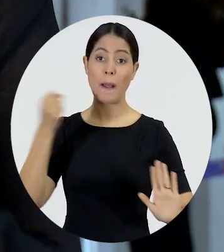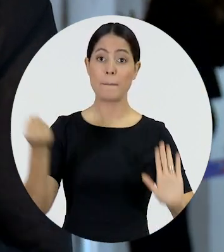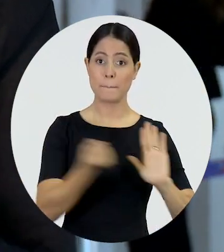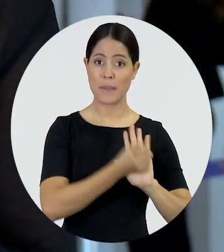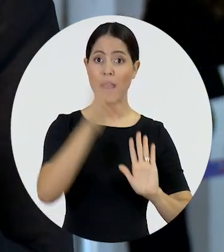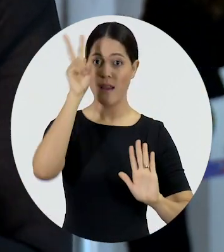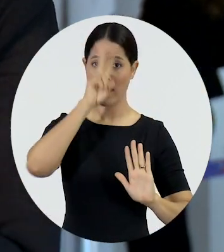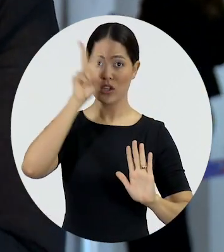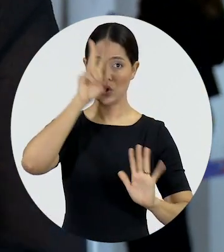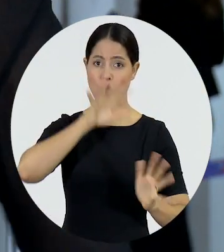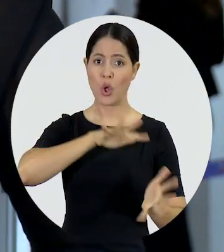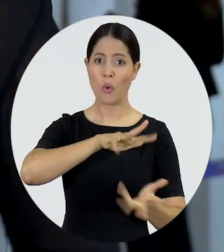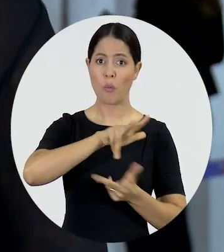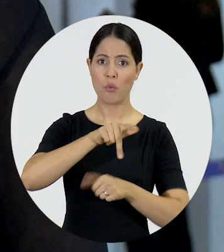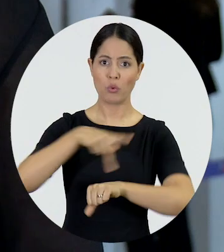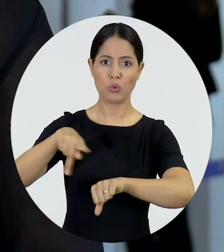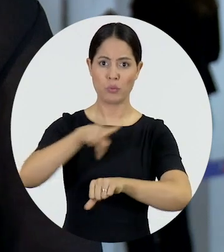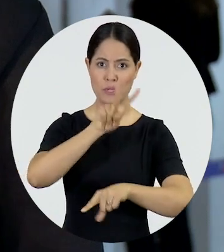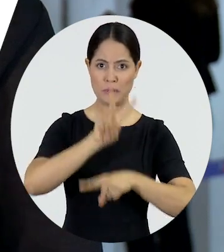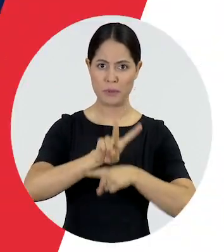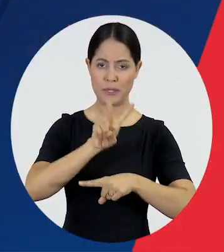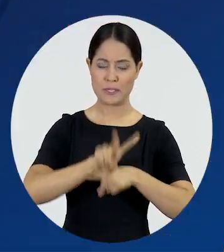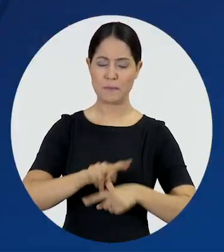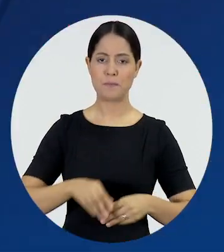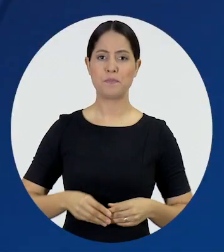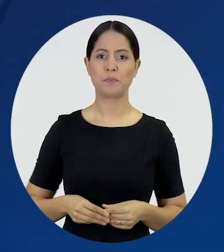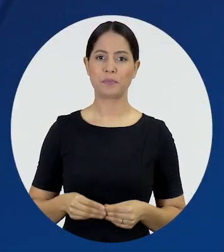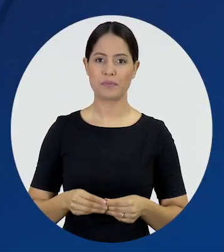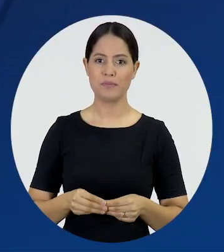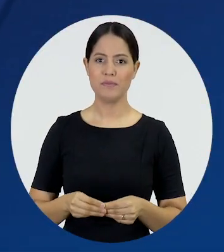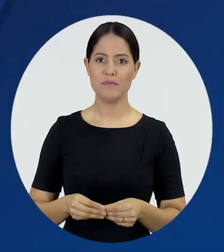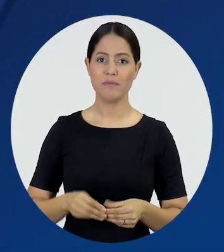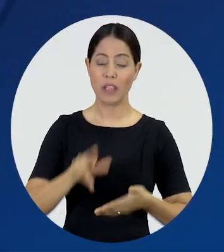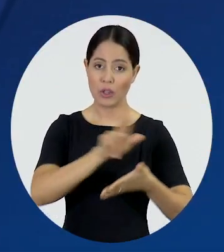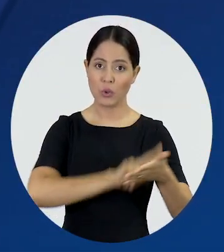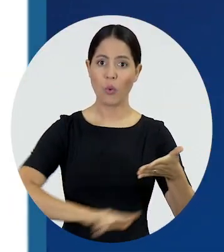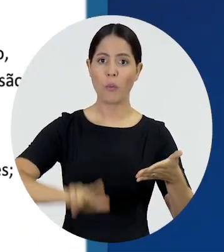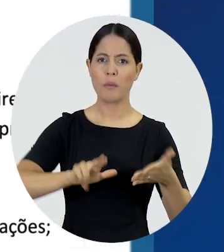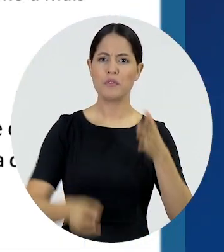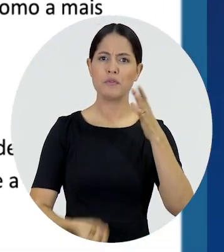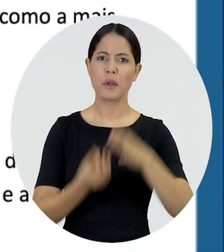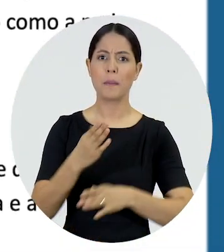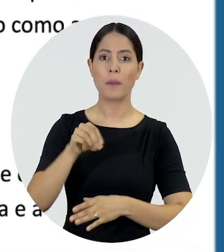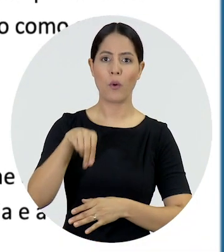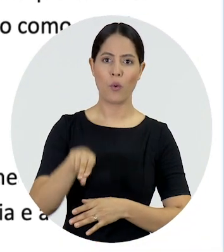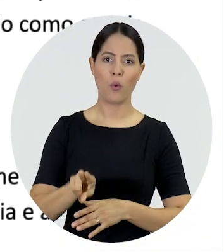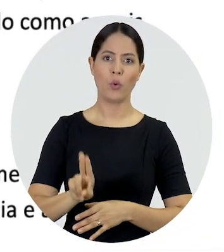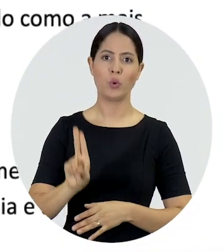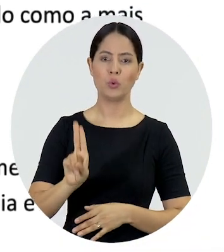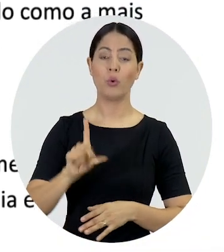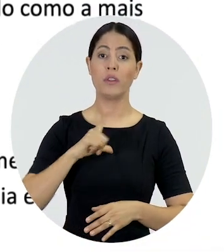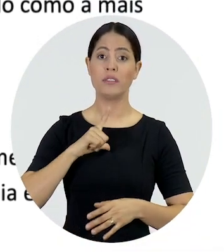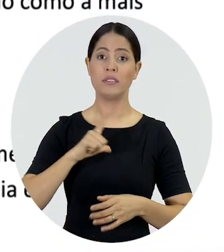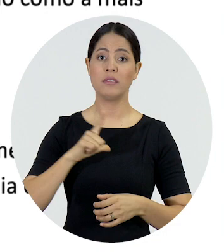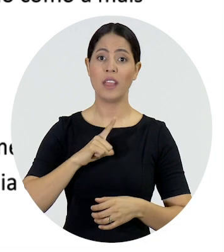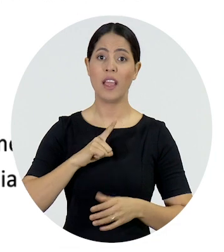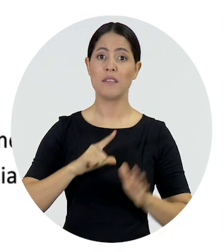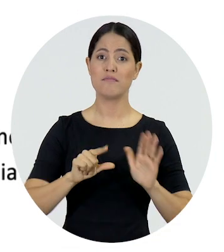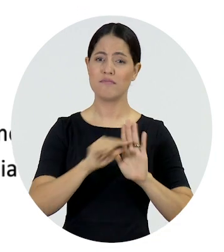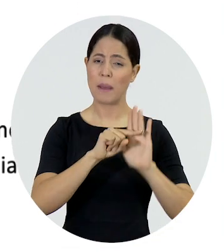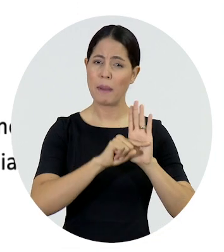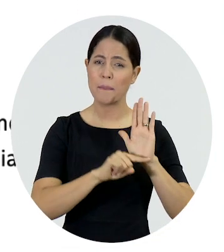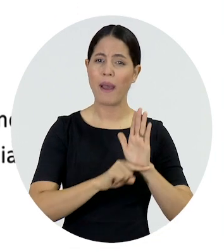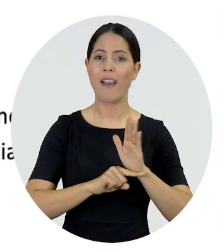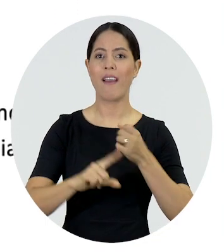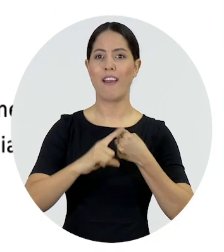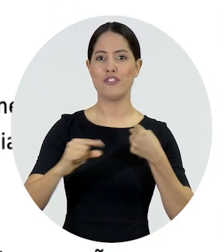ele que estabelece a proteção das nações. A declaração produzida pela ONU contém 30 artigos fundamentados na